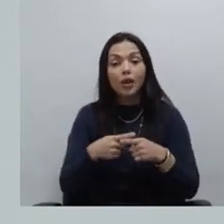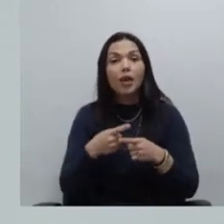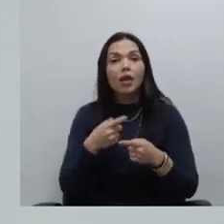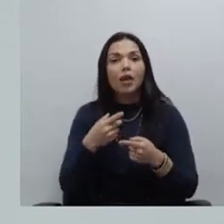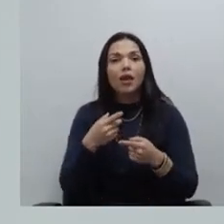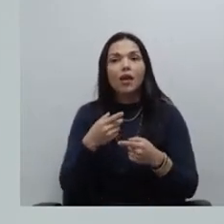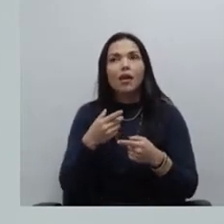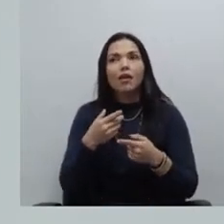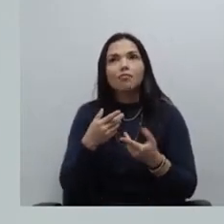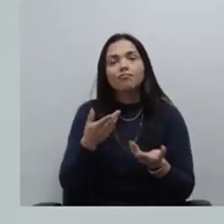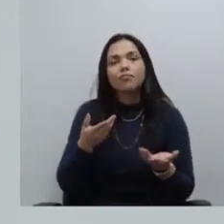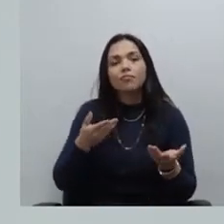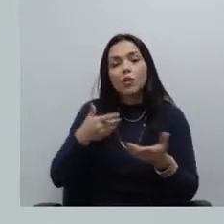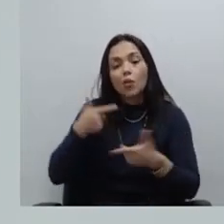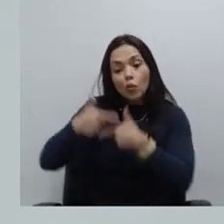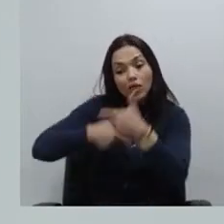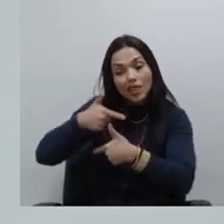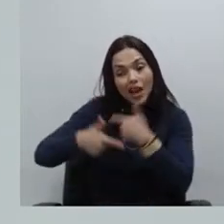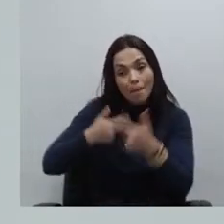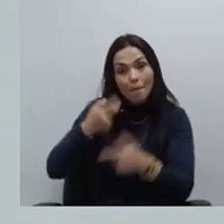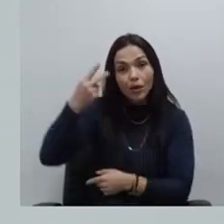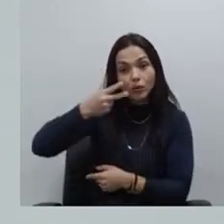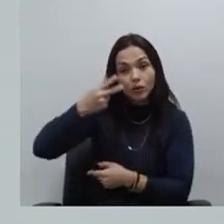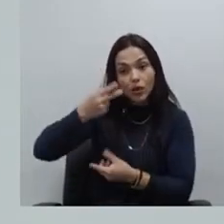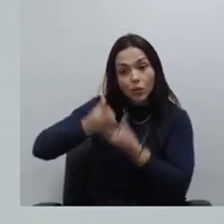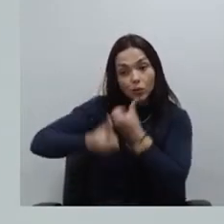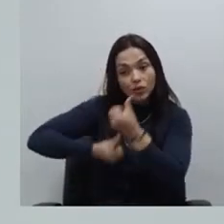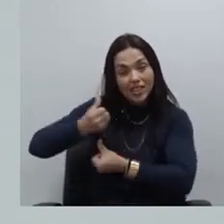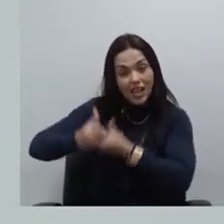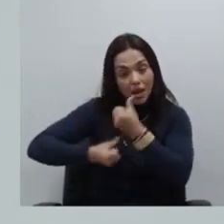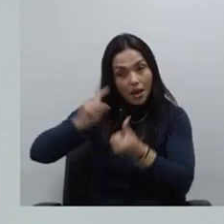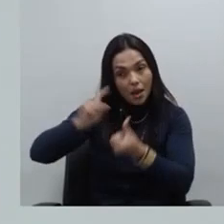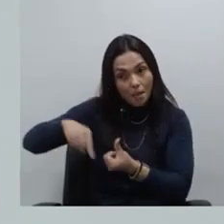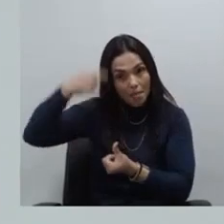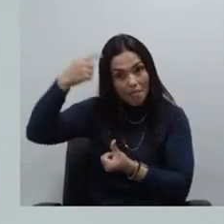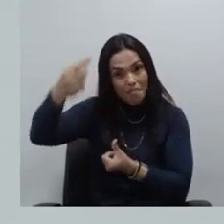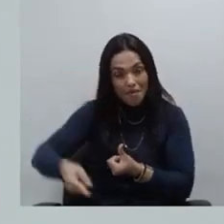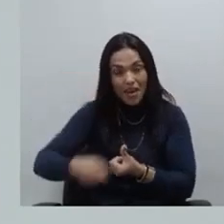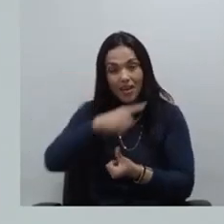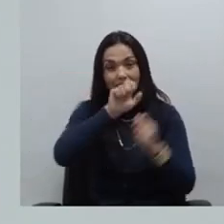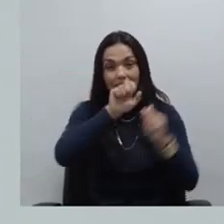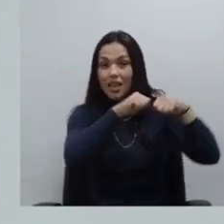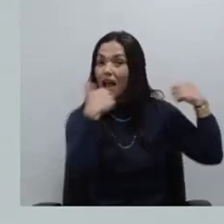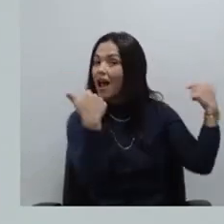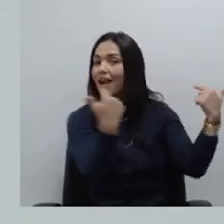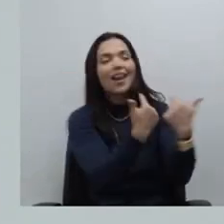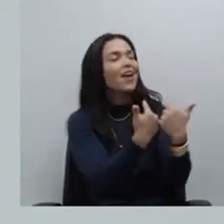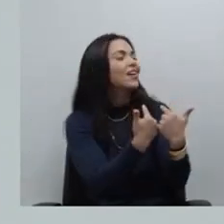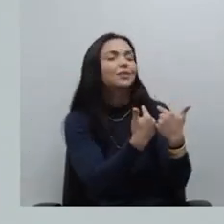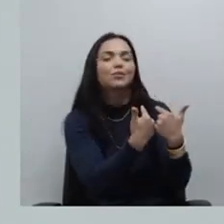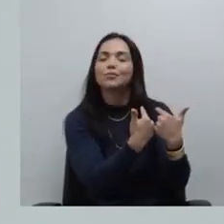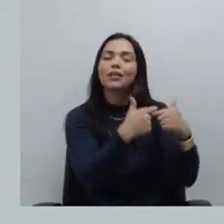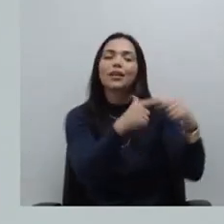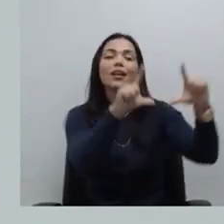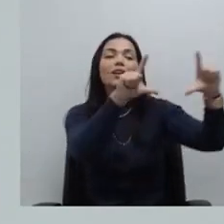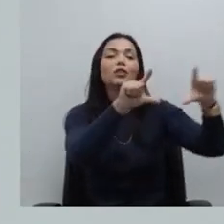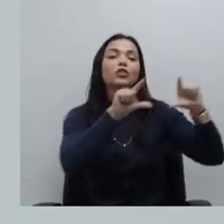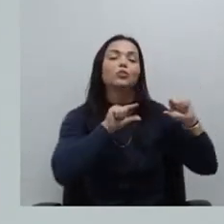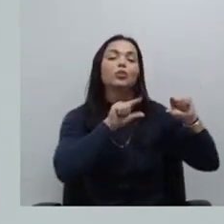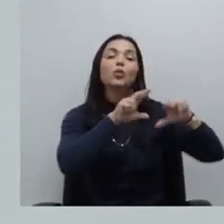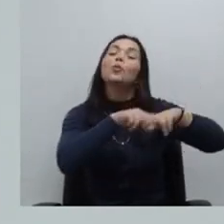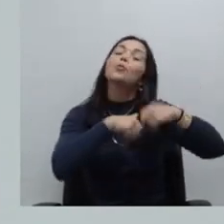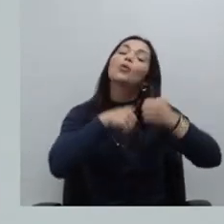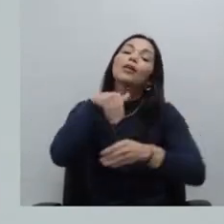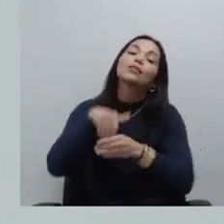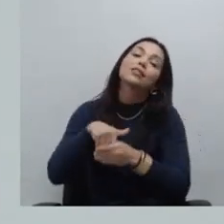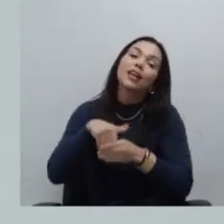nós temos uma possibilidade de que essas discussões no parlamento se protraiam até